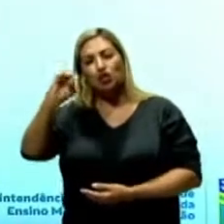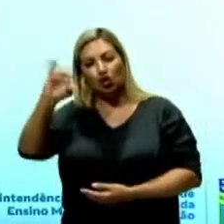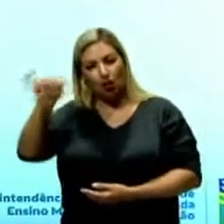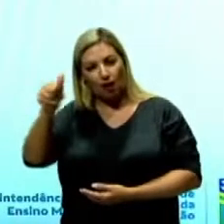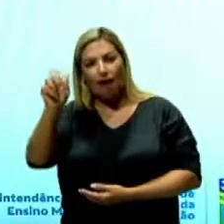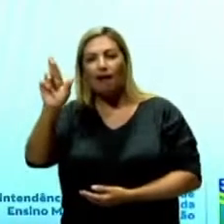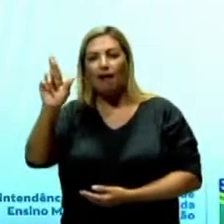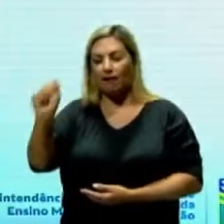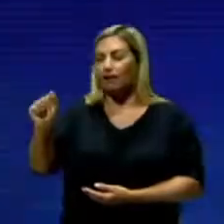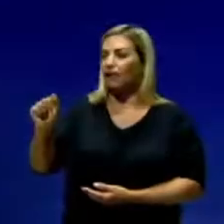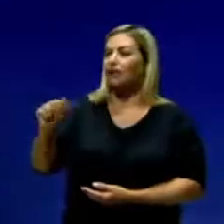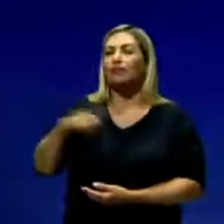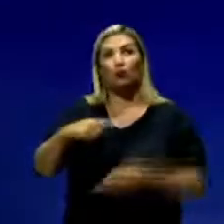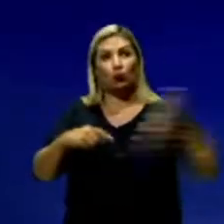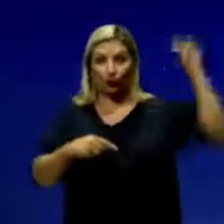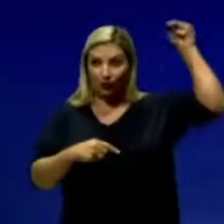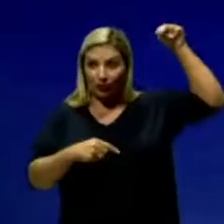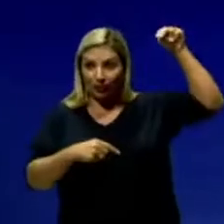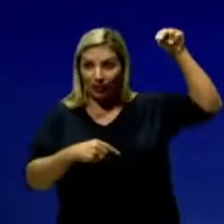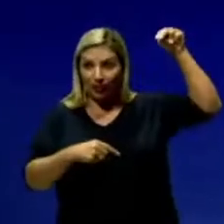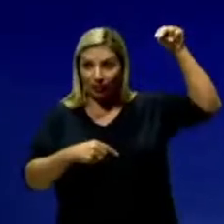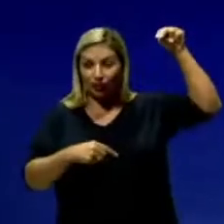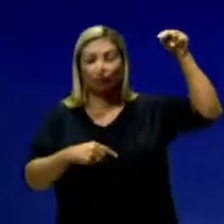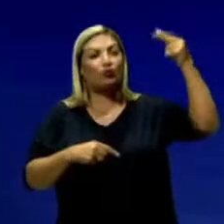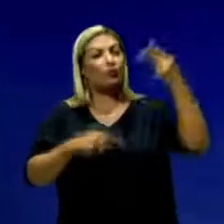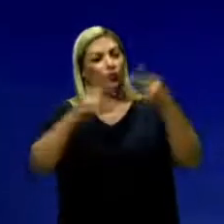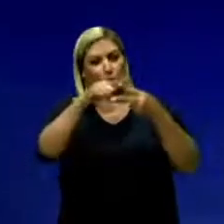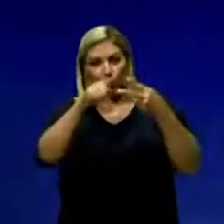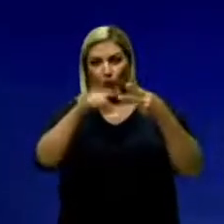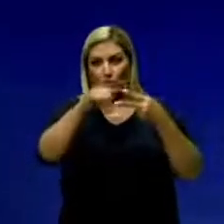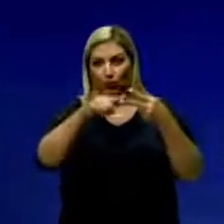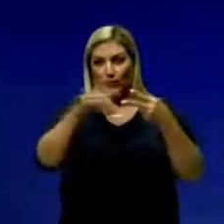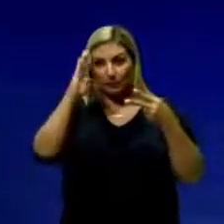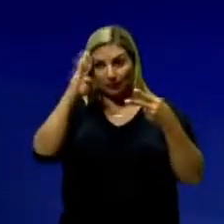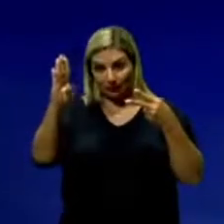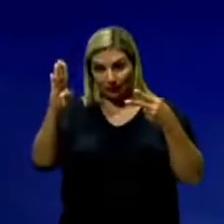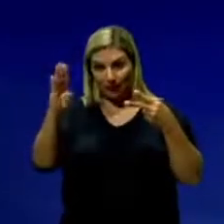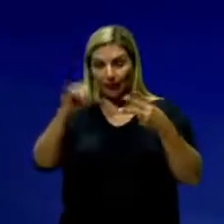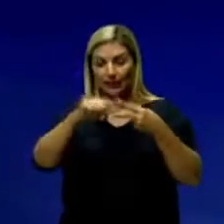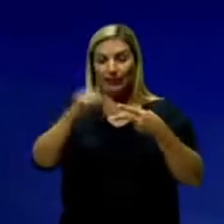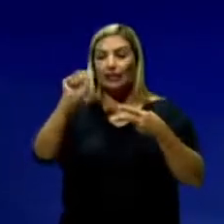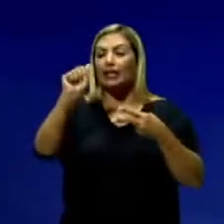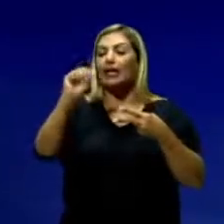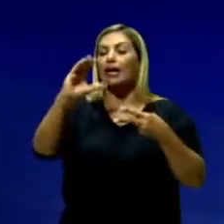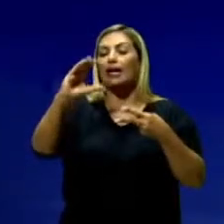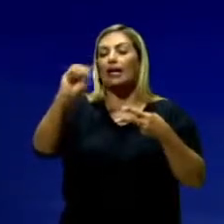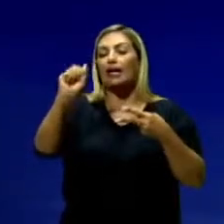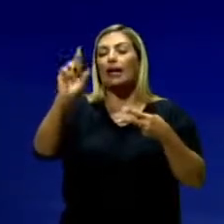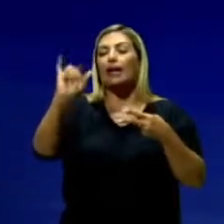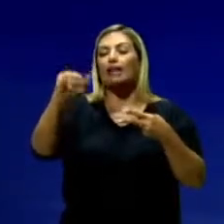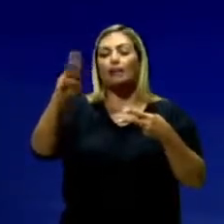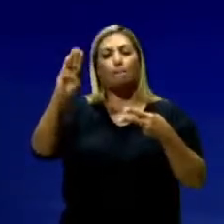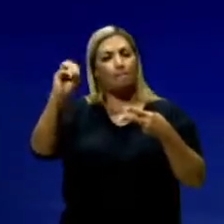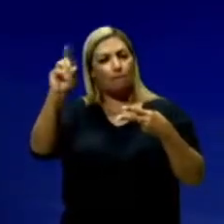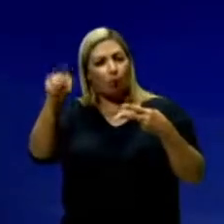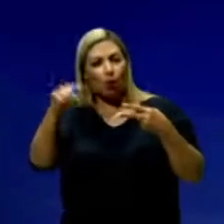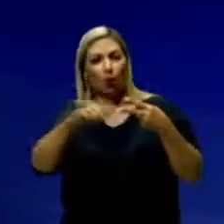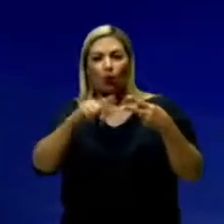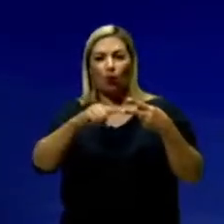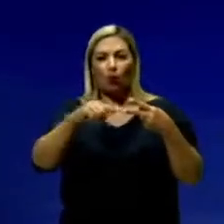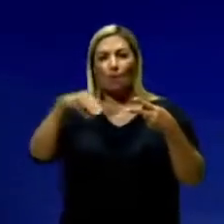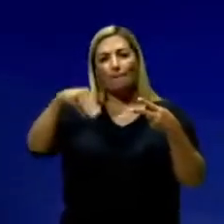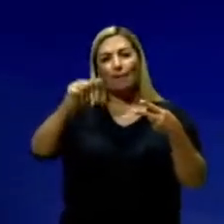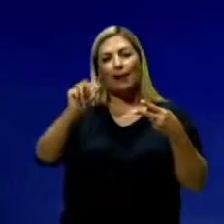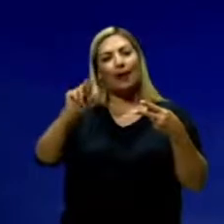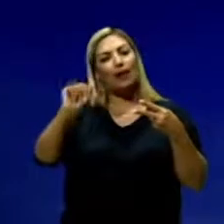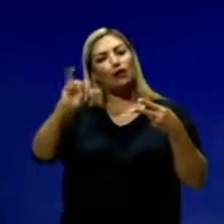Aqui no nordeste, a gente vai falar de duas específicas, que é o carimbó e o lundu marajoara. Os dois, eles são muito semelhantes. Por